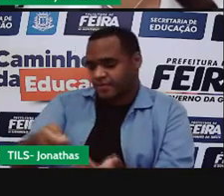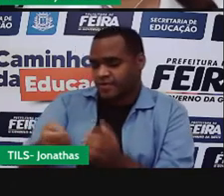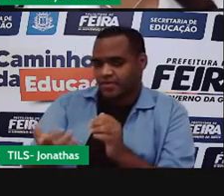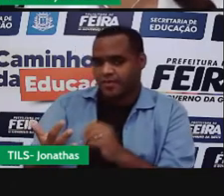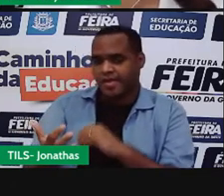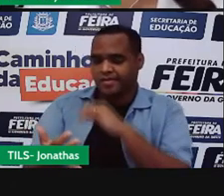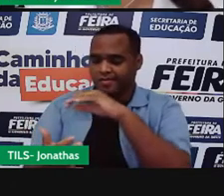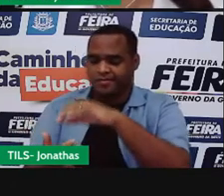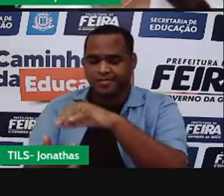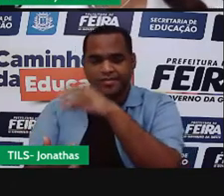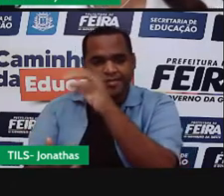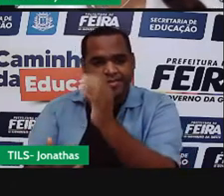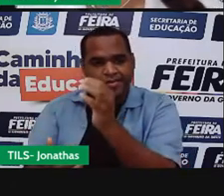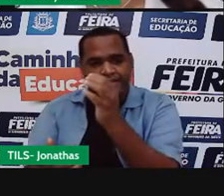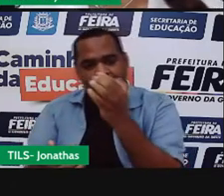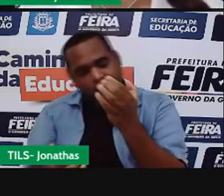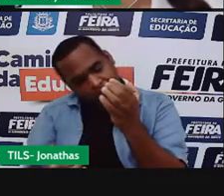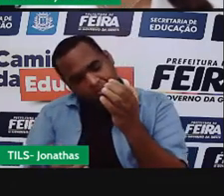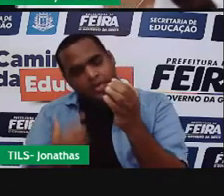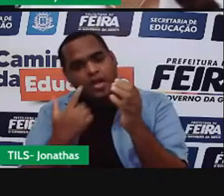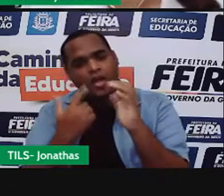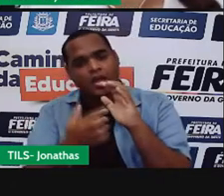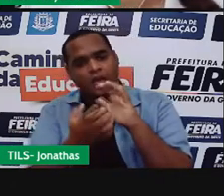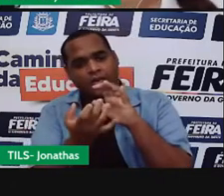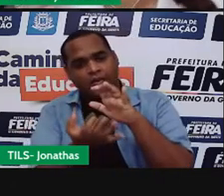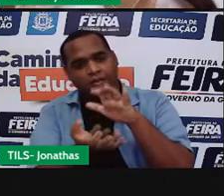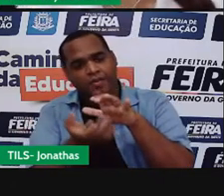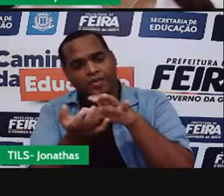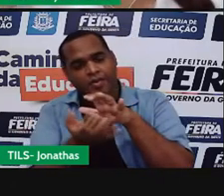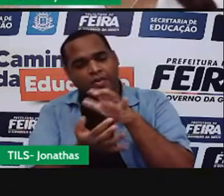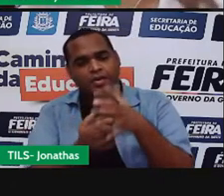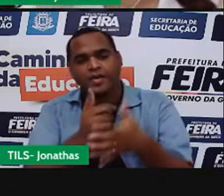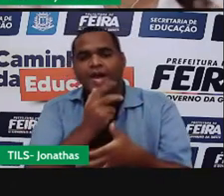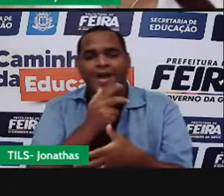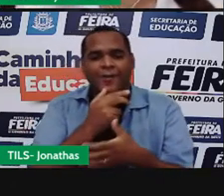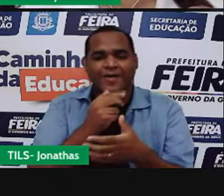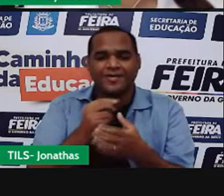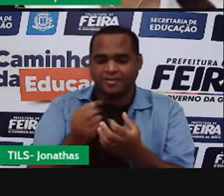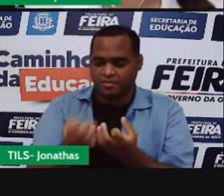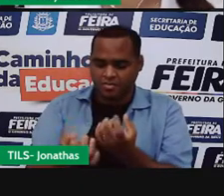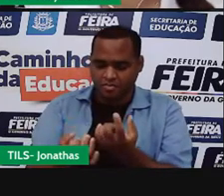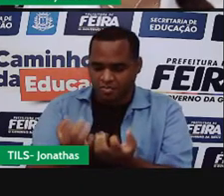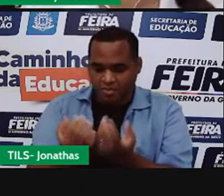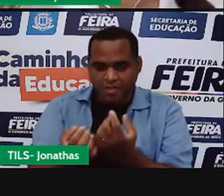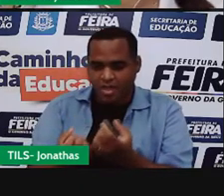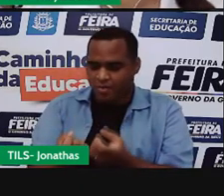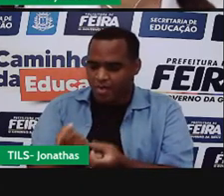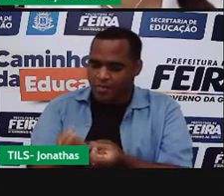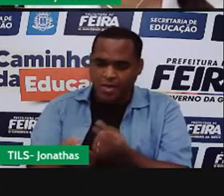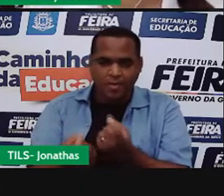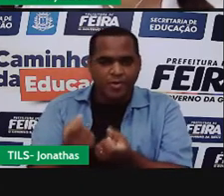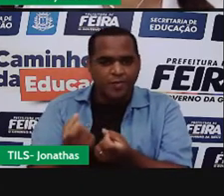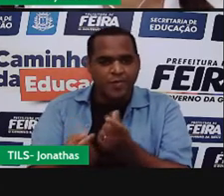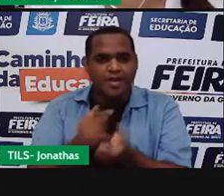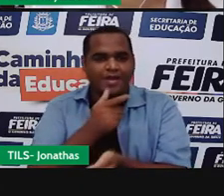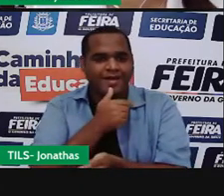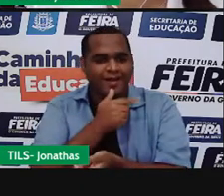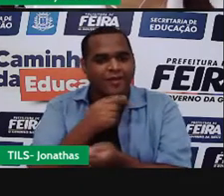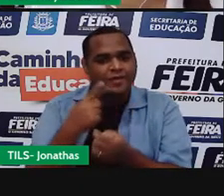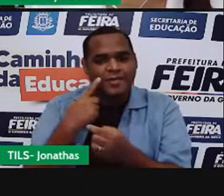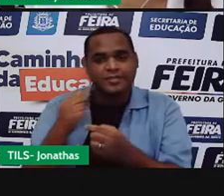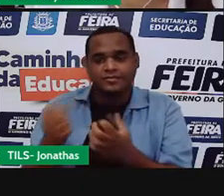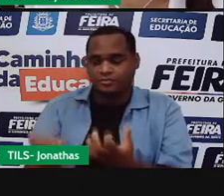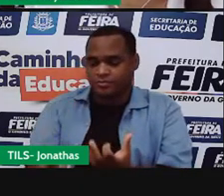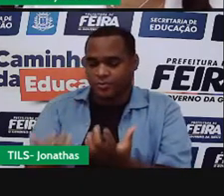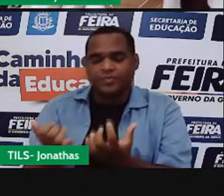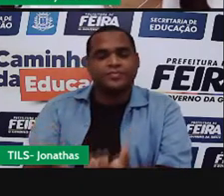de repente, essa água começa a ferver, começa a soltar aquelas bolinhas ali, a gente diz que aconteceu uma ebulição.